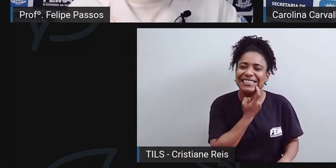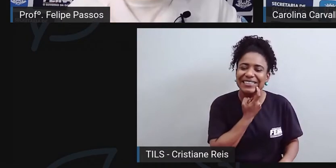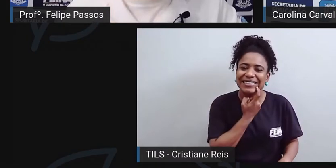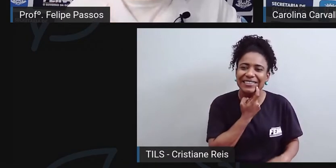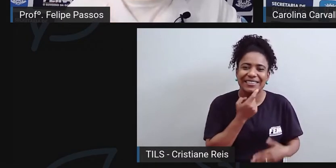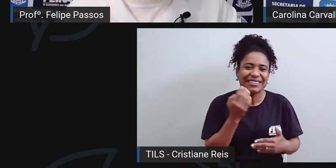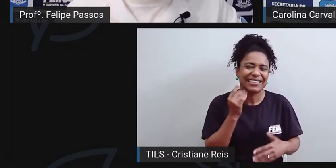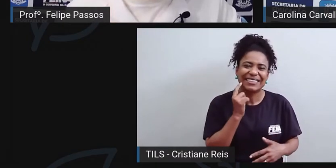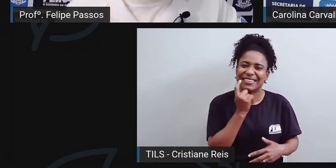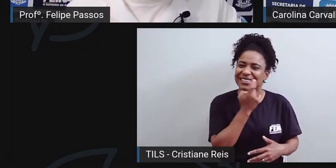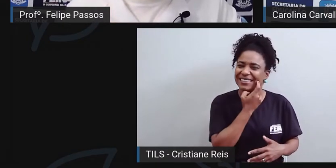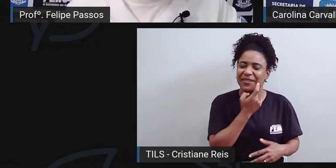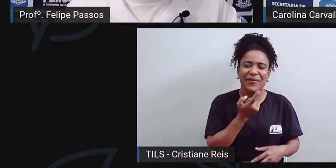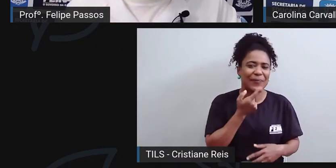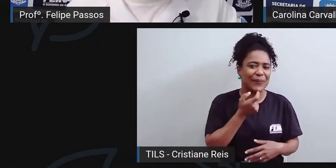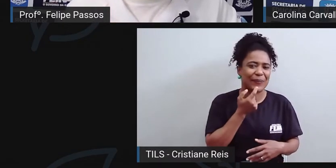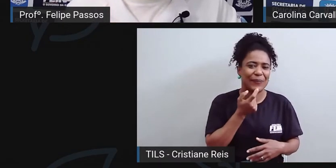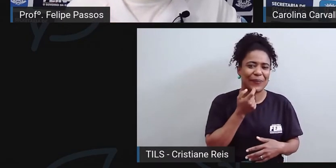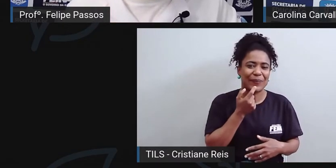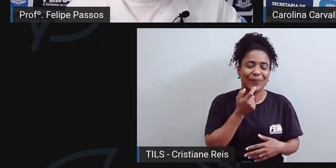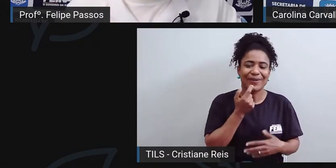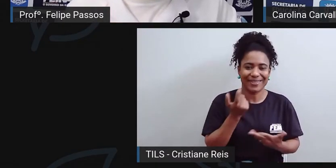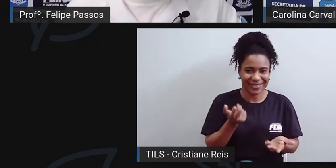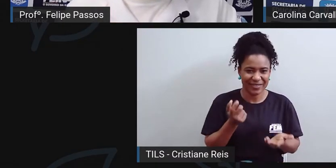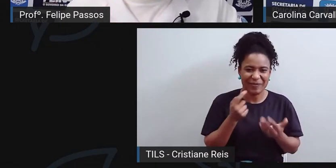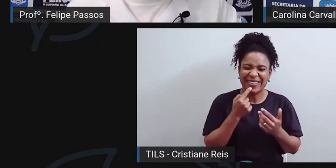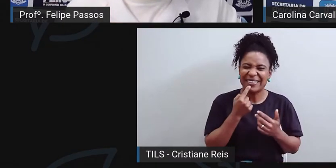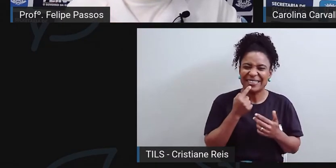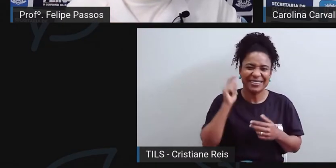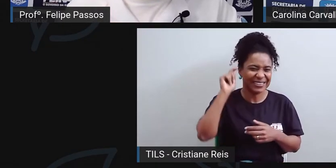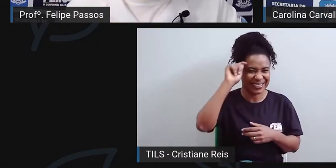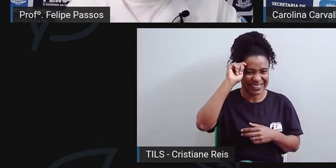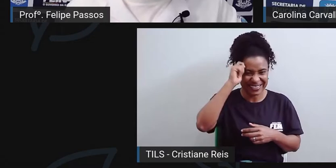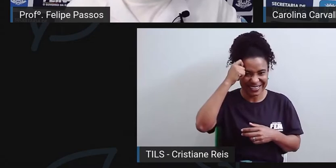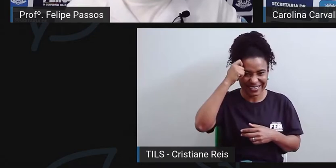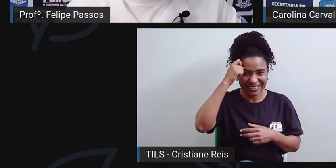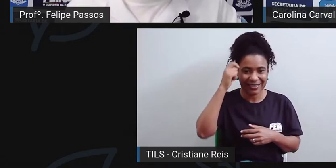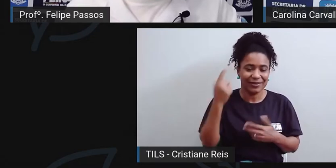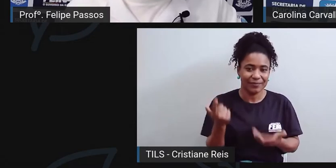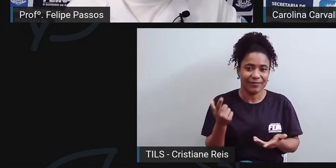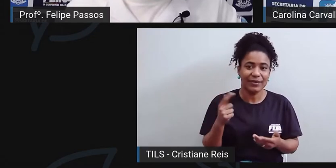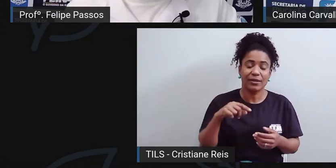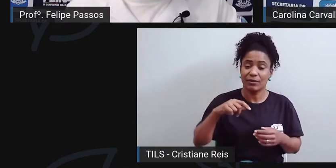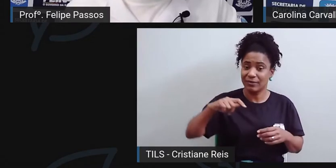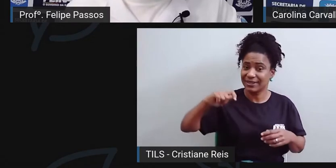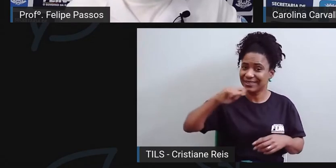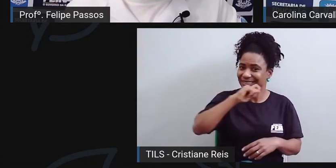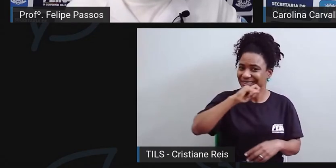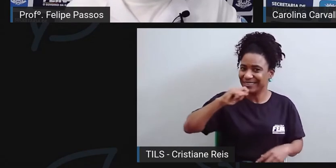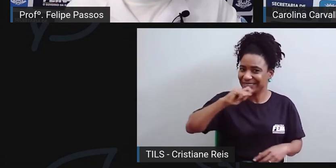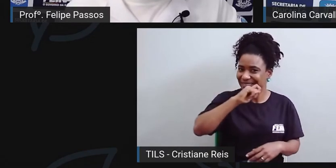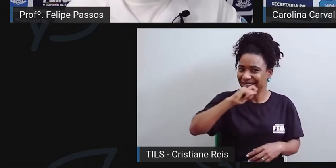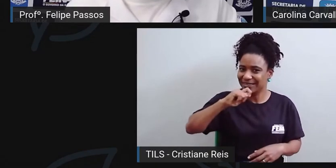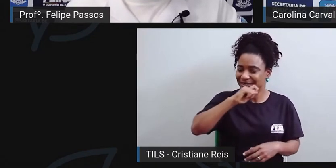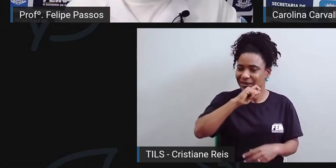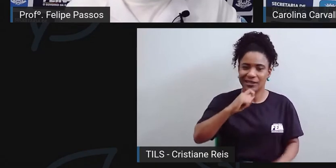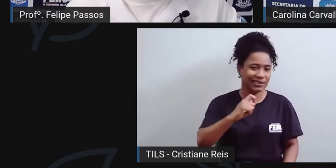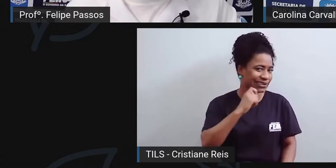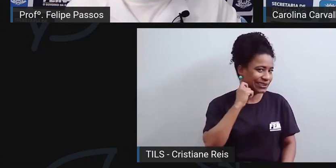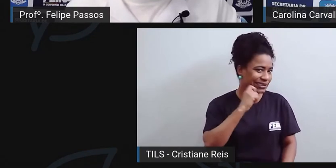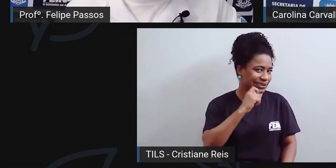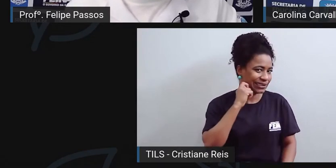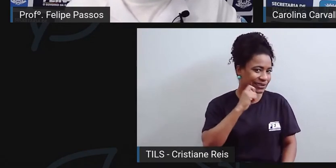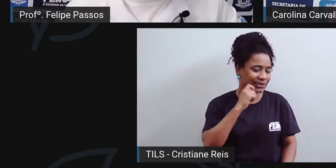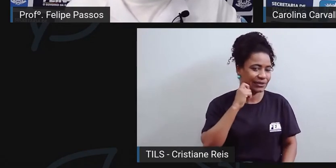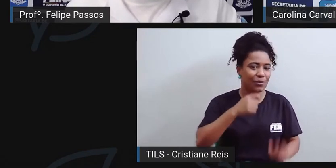E aí fica aquele dente mais escurecido. Então, quando você escova com creme dental um pouquinho mais abrasivo ou usa o bicarbonato de sódio, por exemplo,